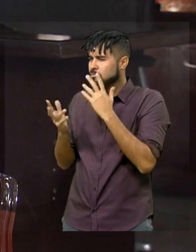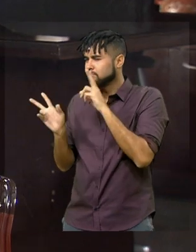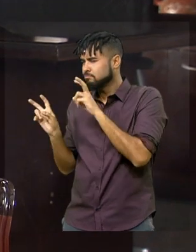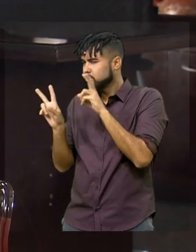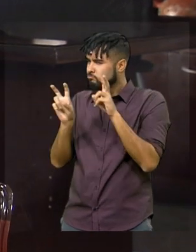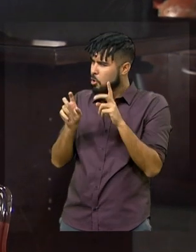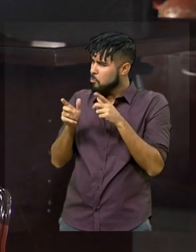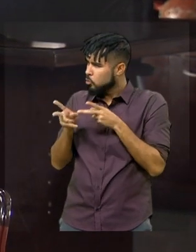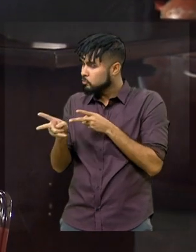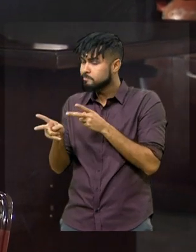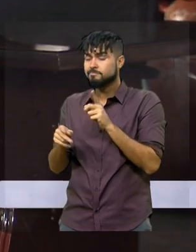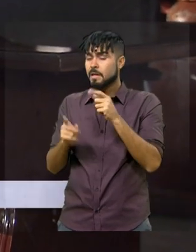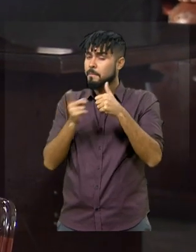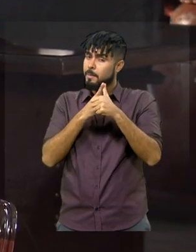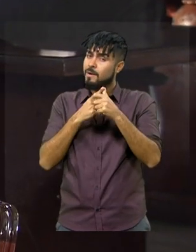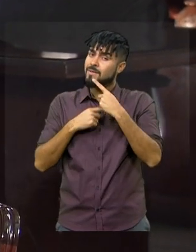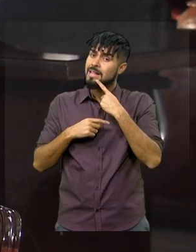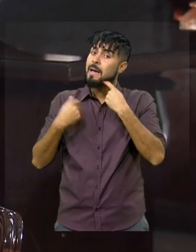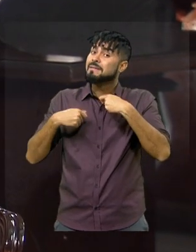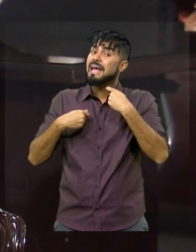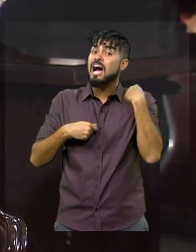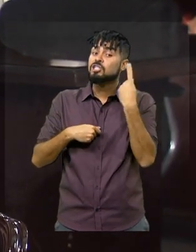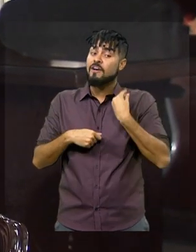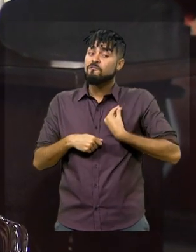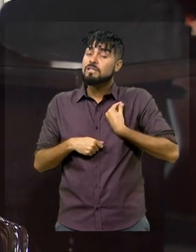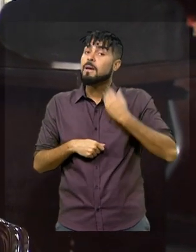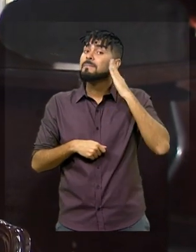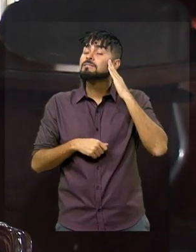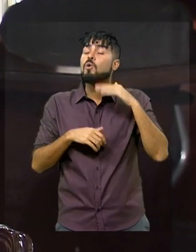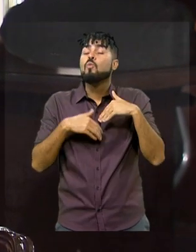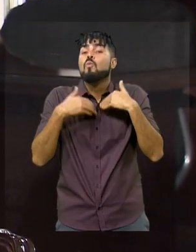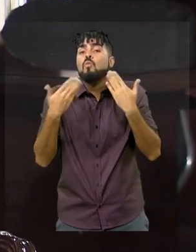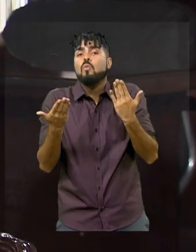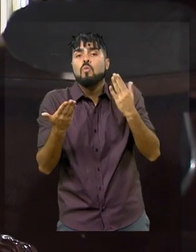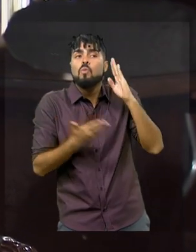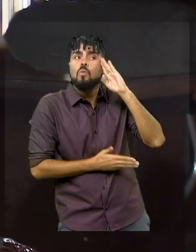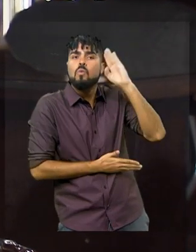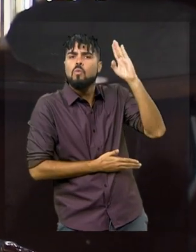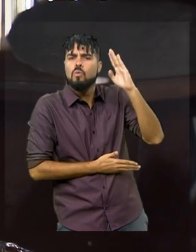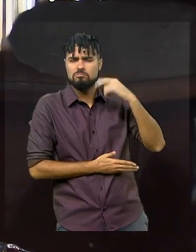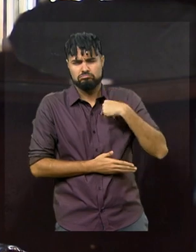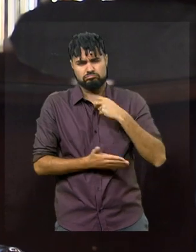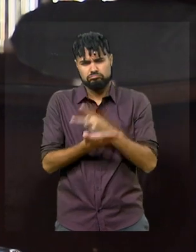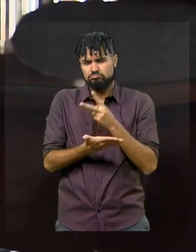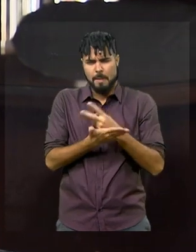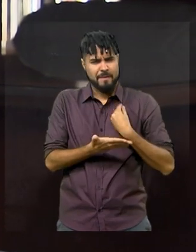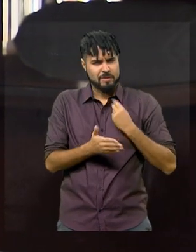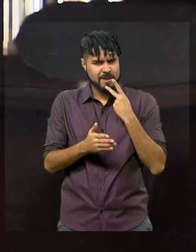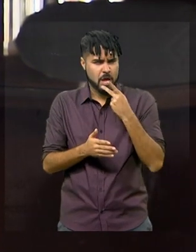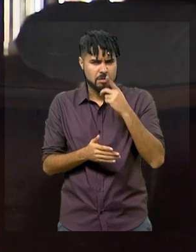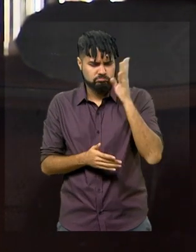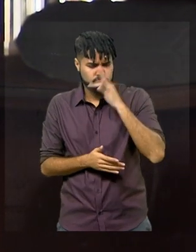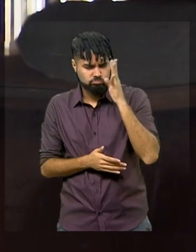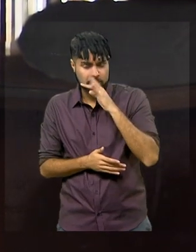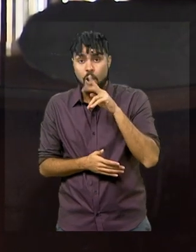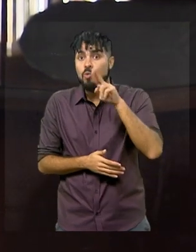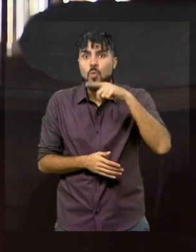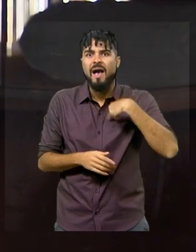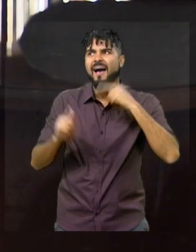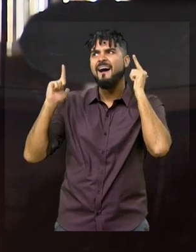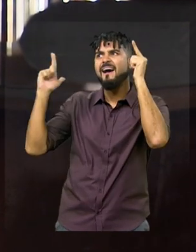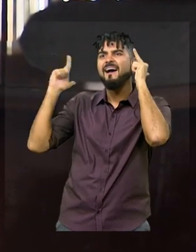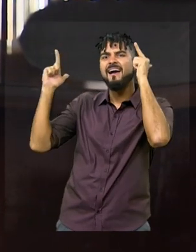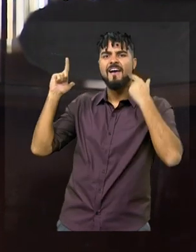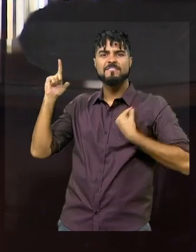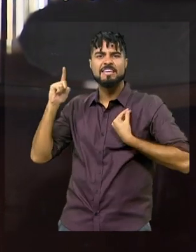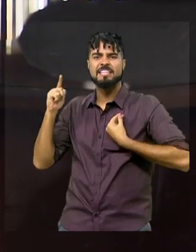acho que a gente tem que primeiro estabelecer prioridades na vida. Eu sempre fui, como disse, muito determinada. Eu nunca tive vida social por conta disso.